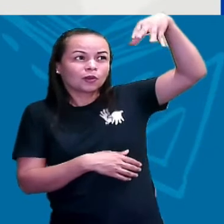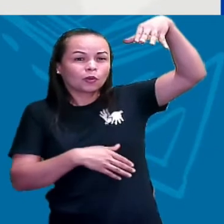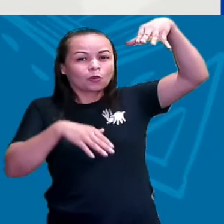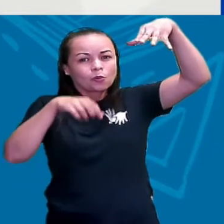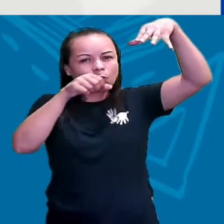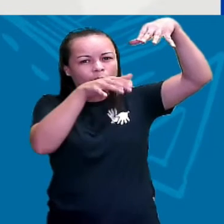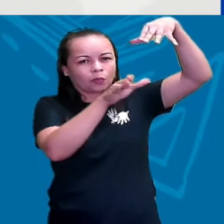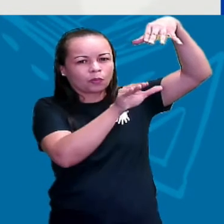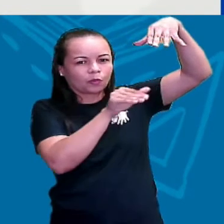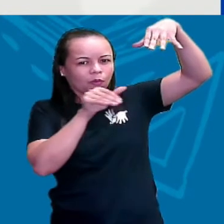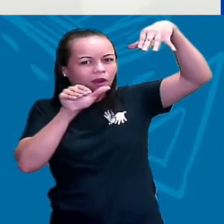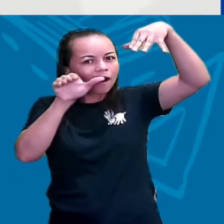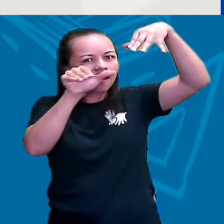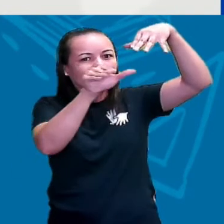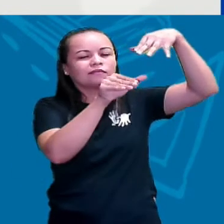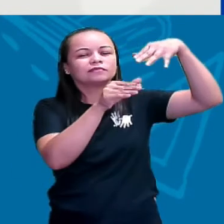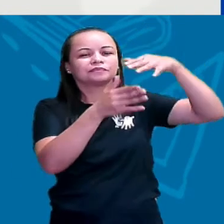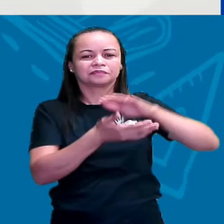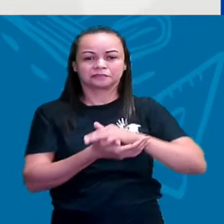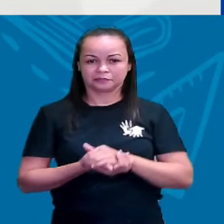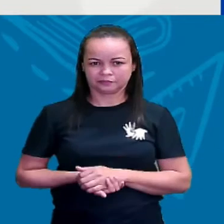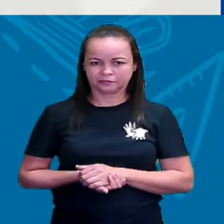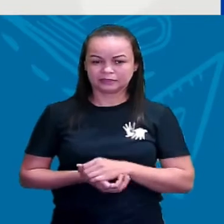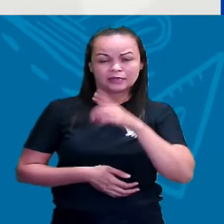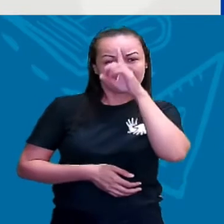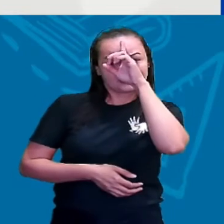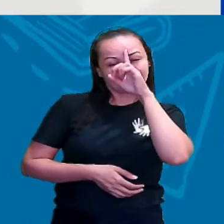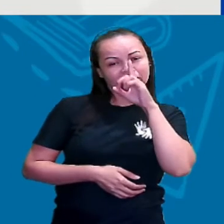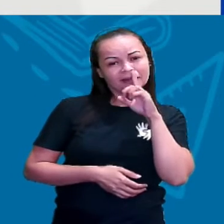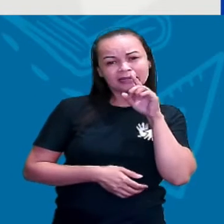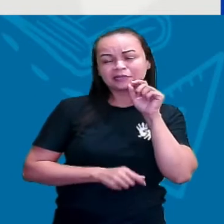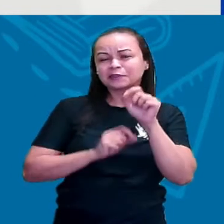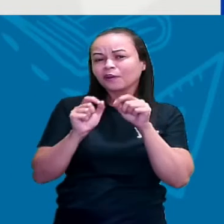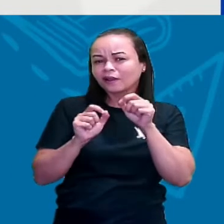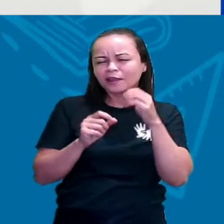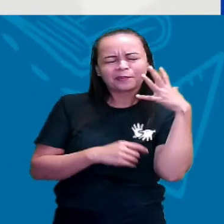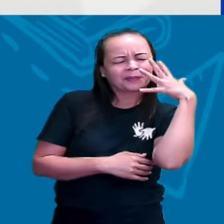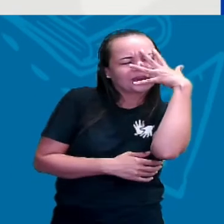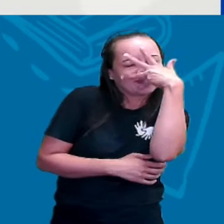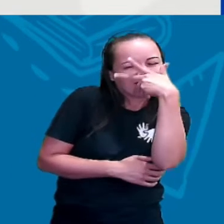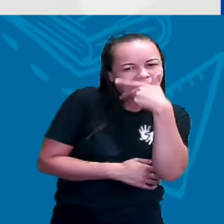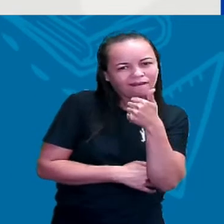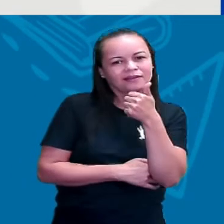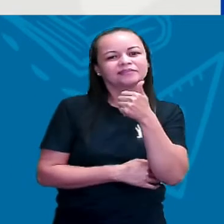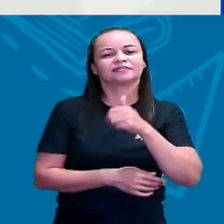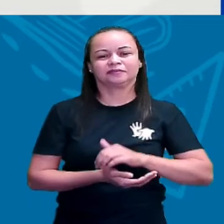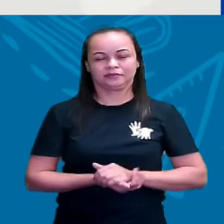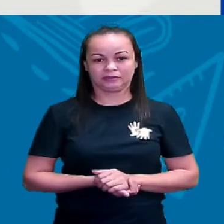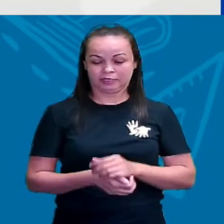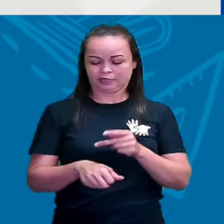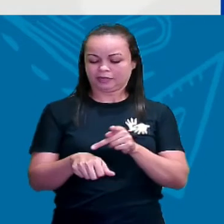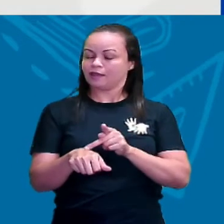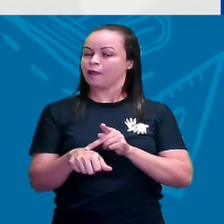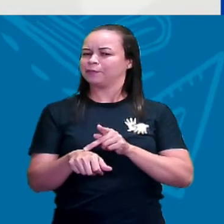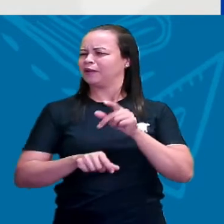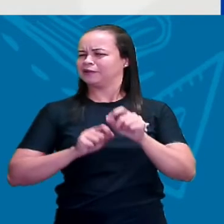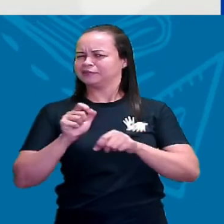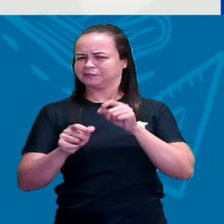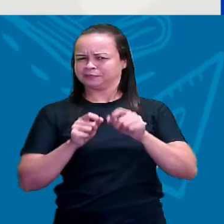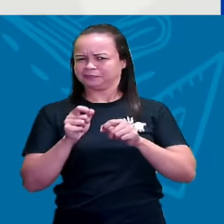As amarelinhas são tão bonitinhas. E as pretas, então,